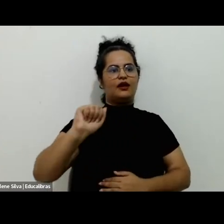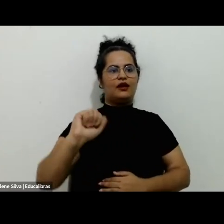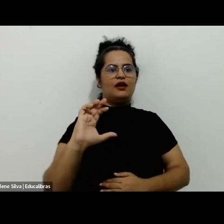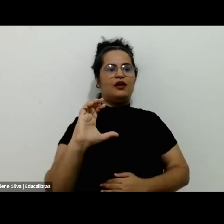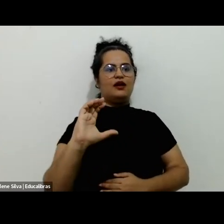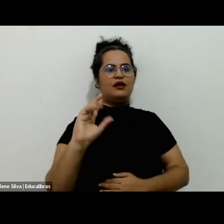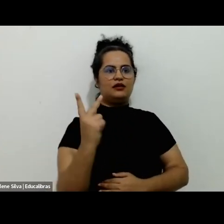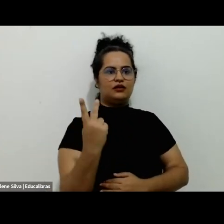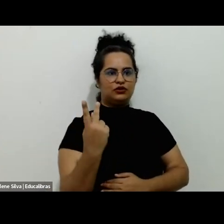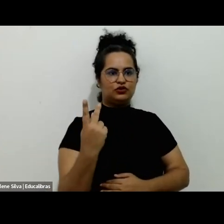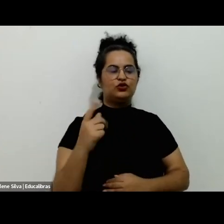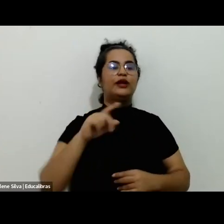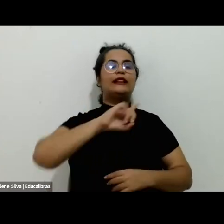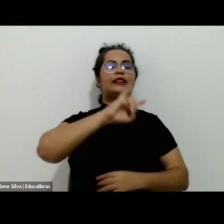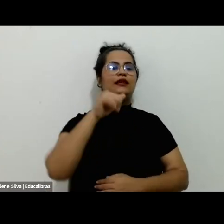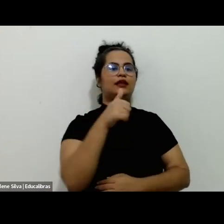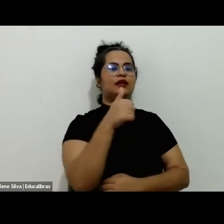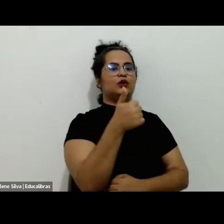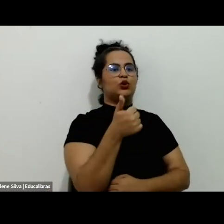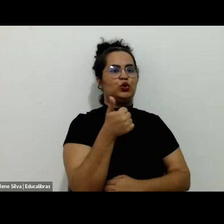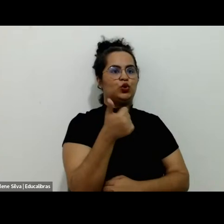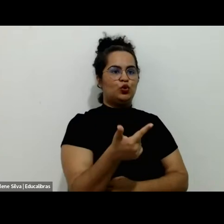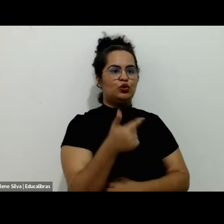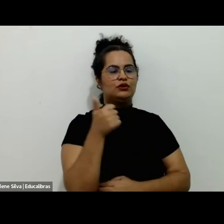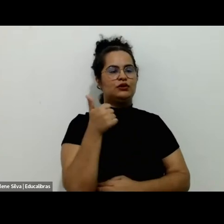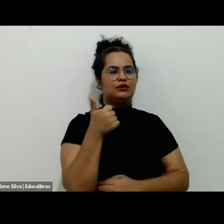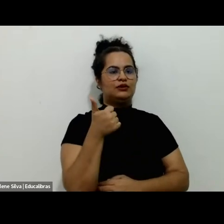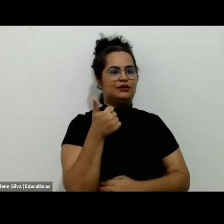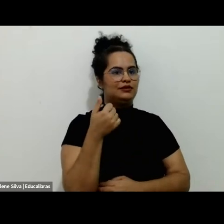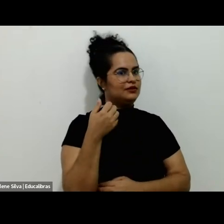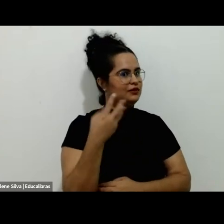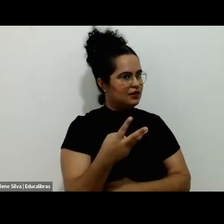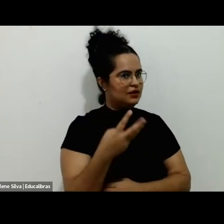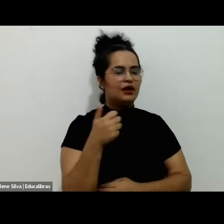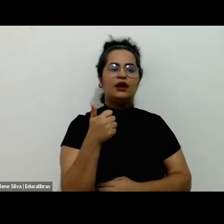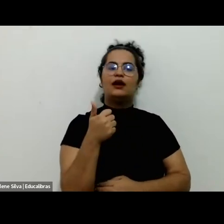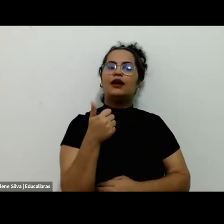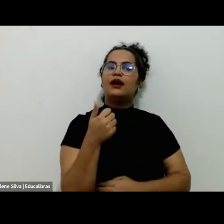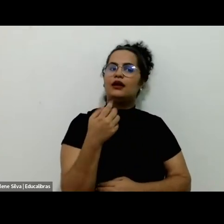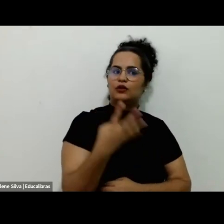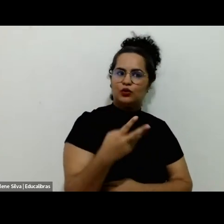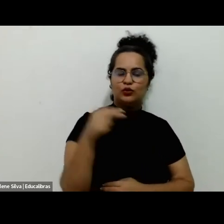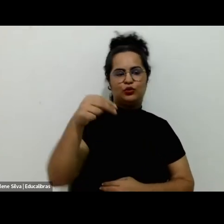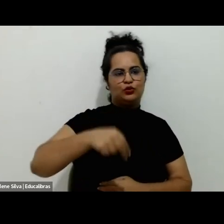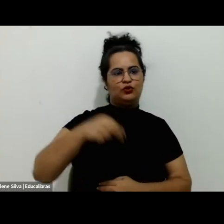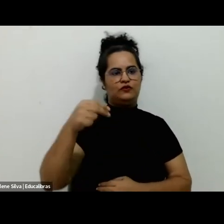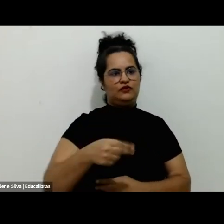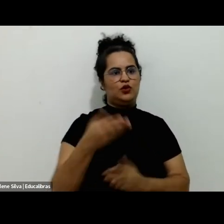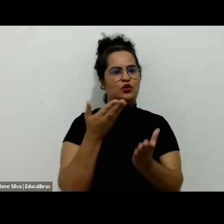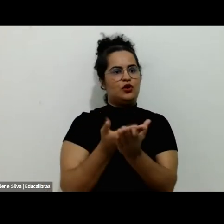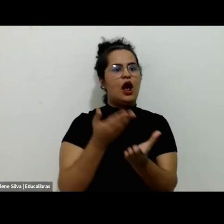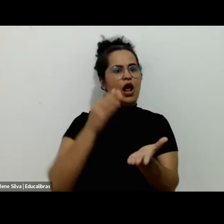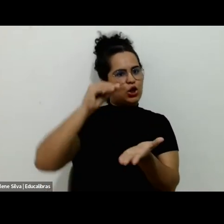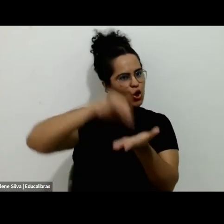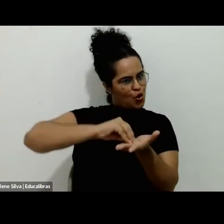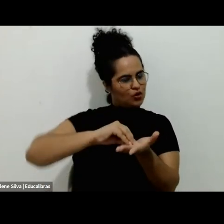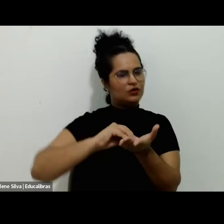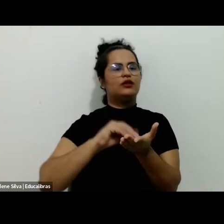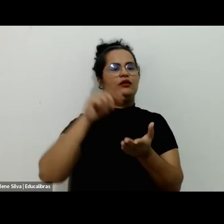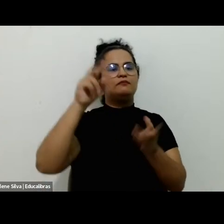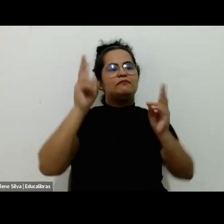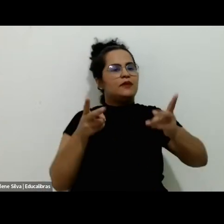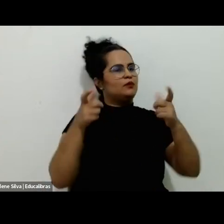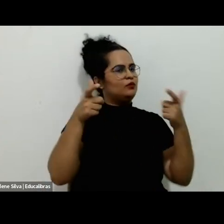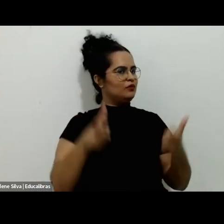13 e 14 de novembro. Então, anotem aí na agenda, o Congresso Brasileiro de Estudos do Lazer acontece aqui, nessa mesma